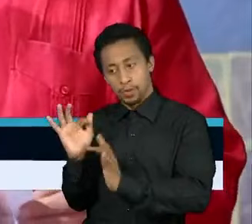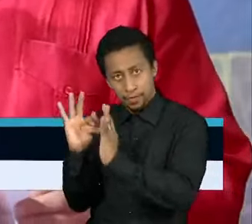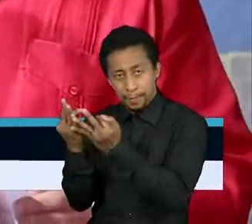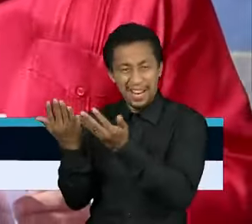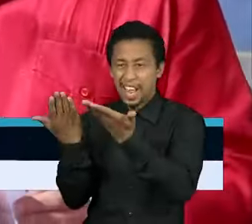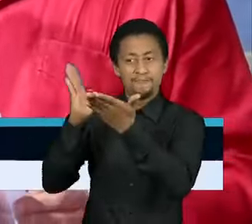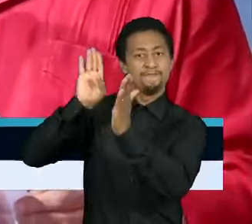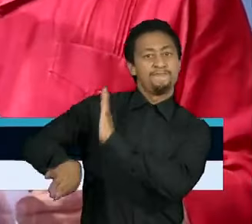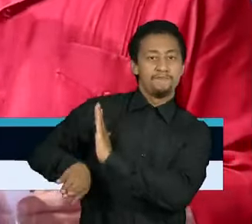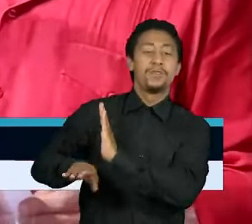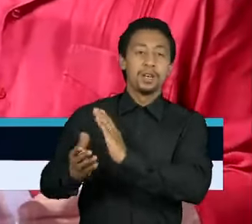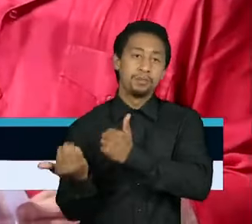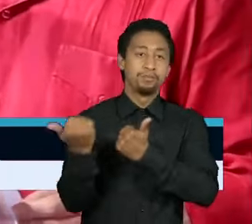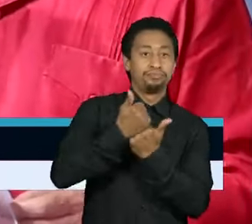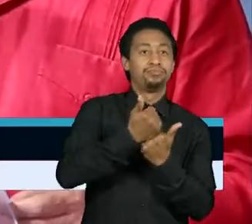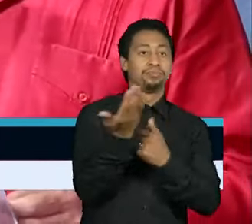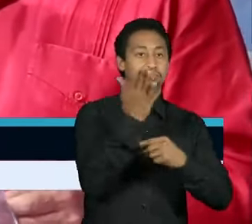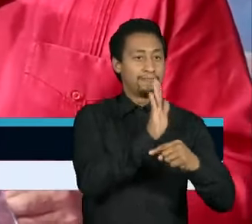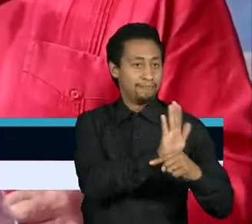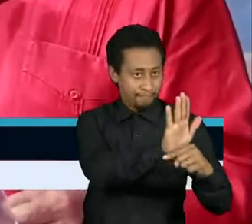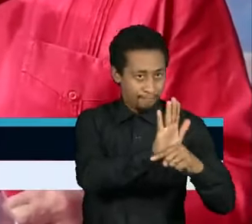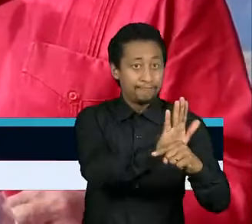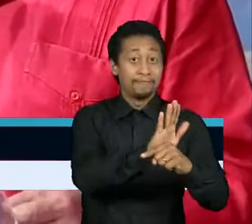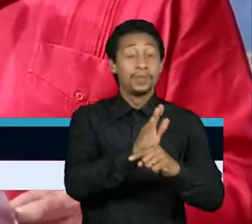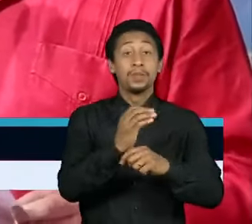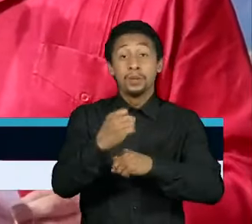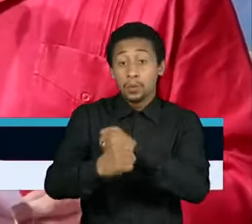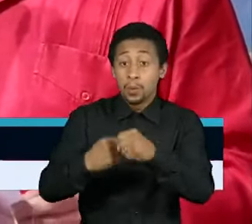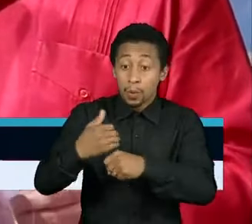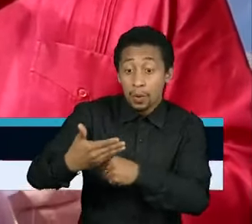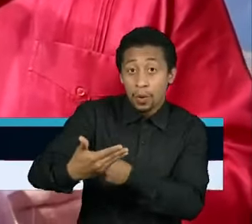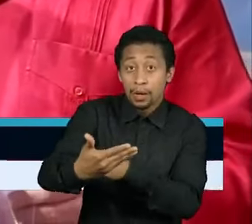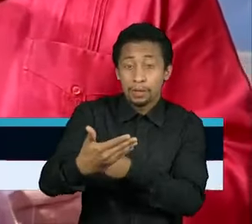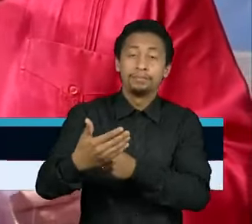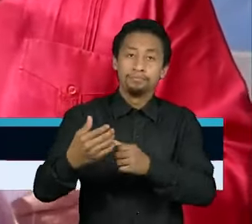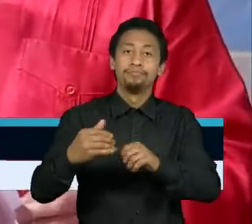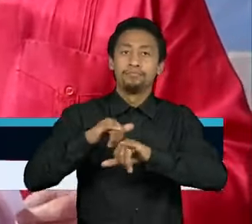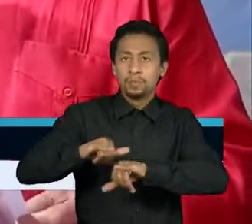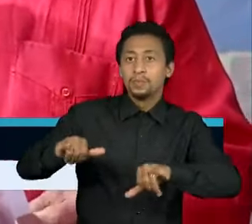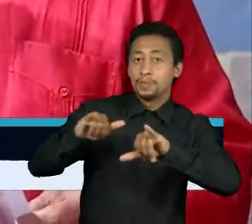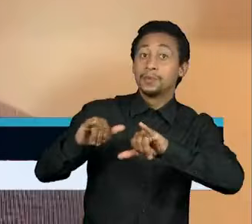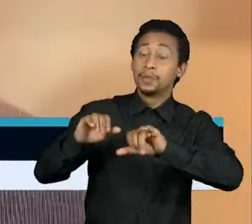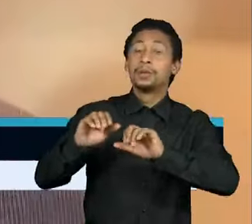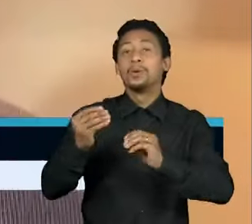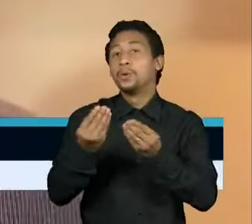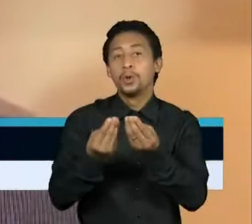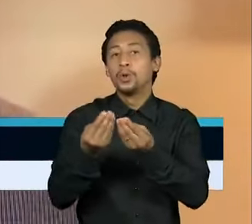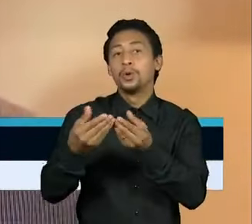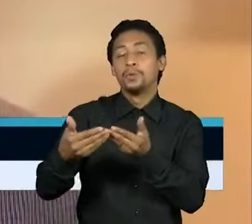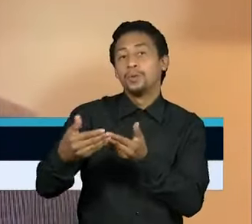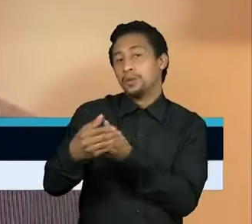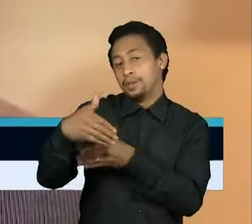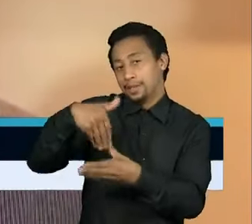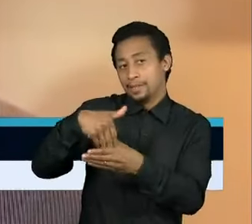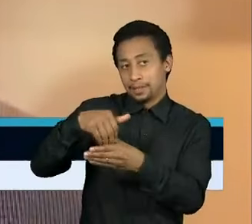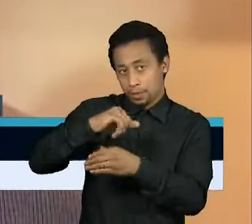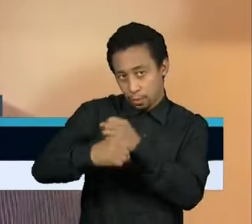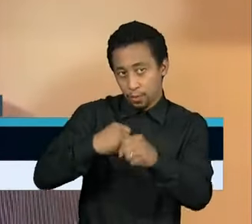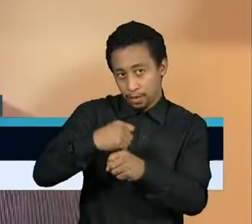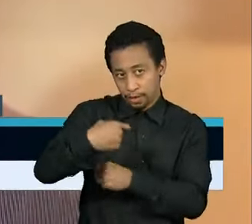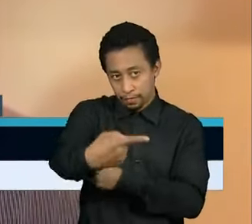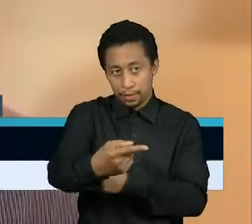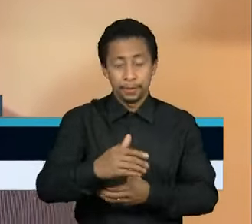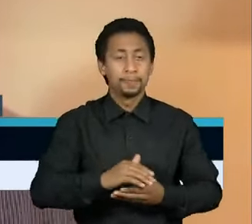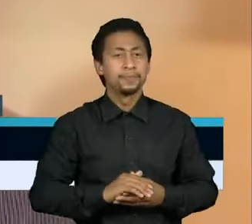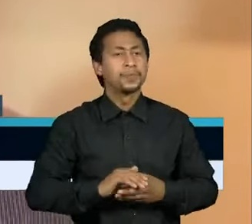Os protagonistas da polarização de 2018 dão a tônica das eleições do ano que vem. Geralmente, reeleição é um referendo